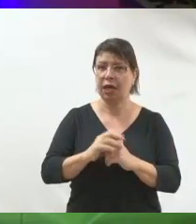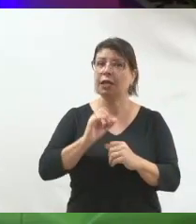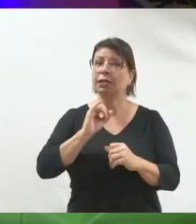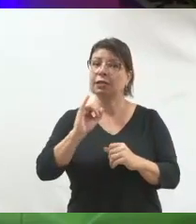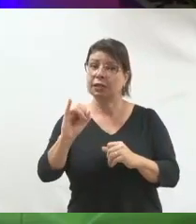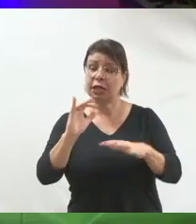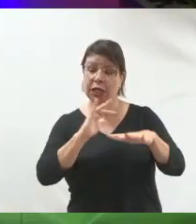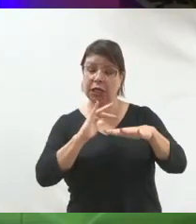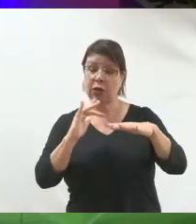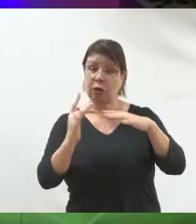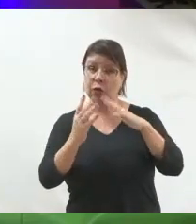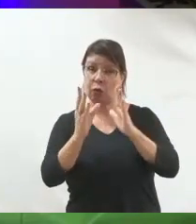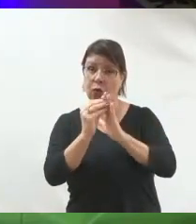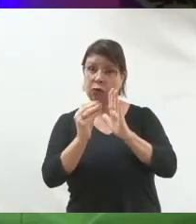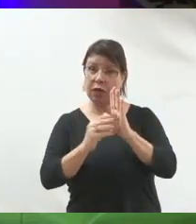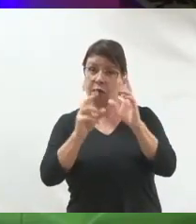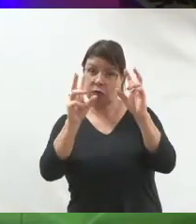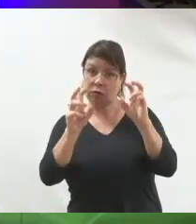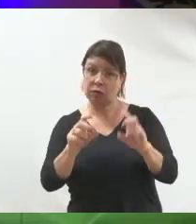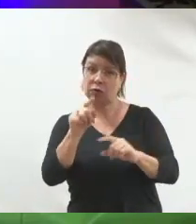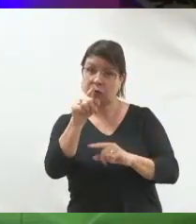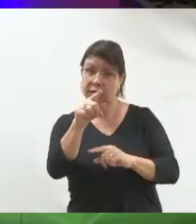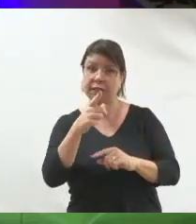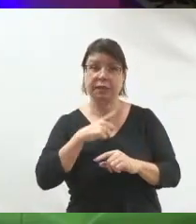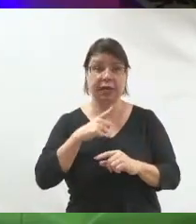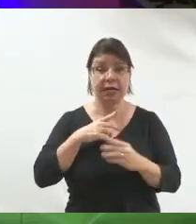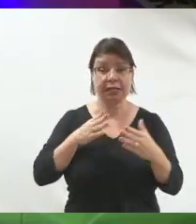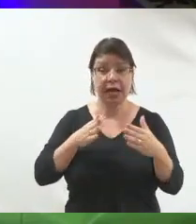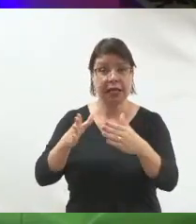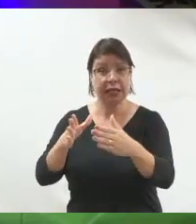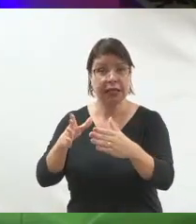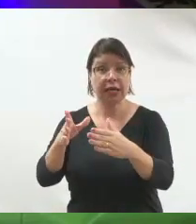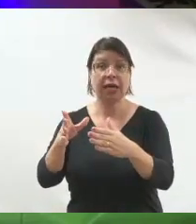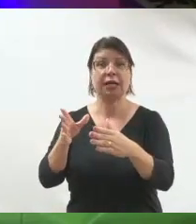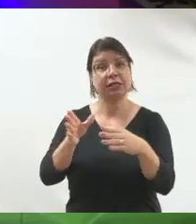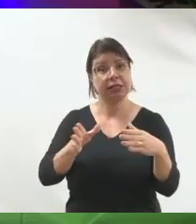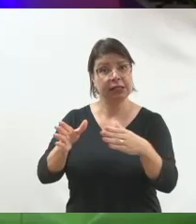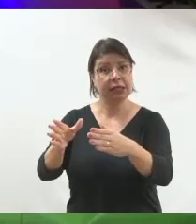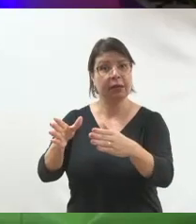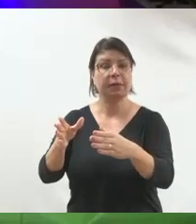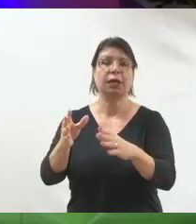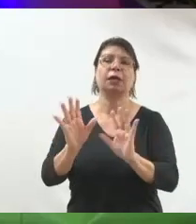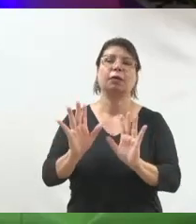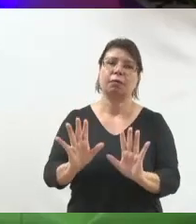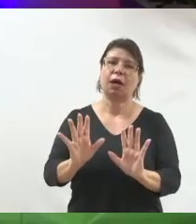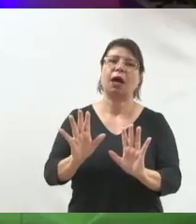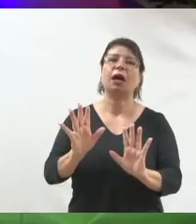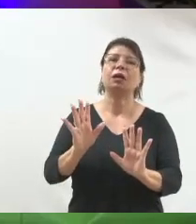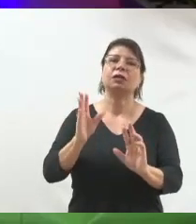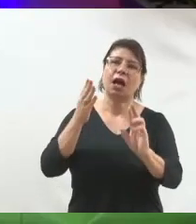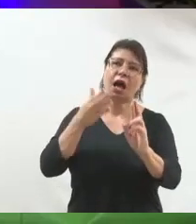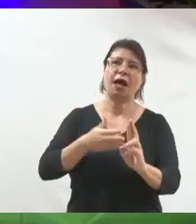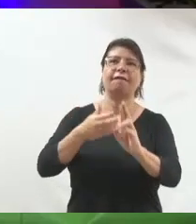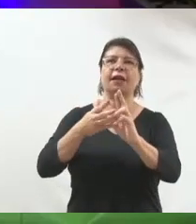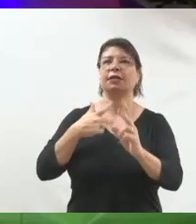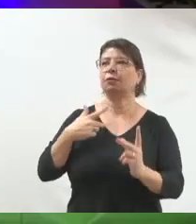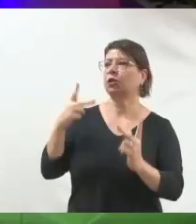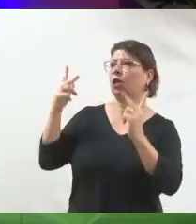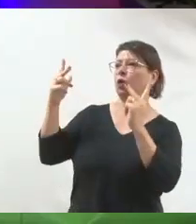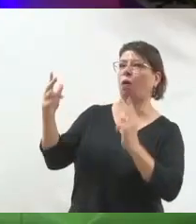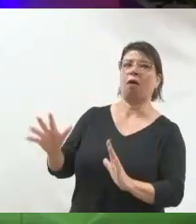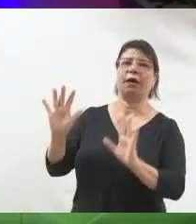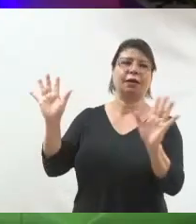de vocês está seguindo essa mesma linha. Não é para vocês usarem as referências como que precisa ser esse